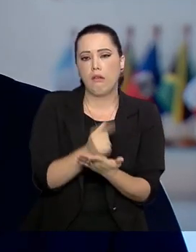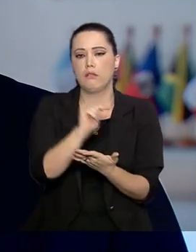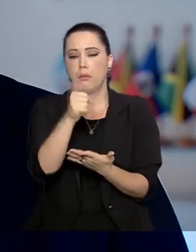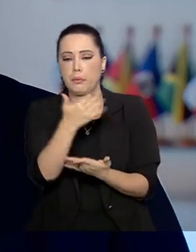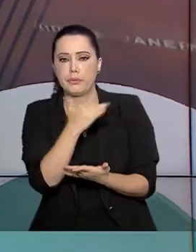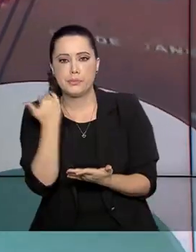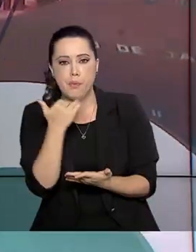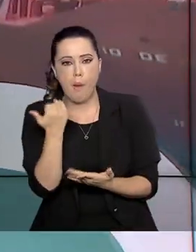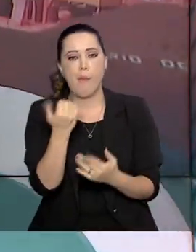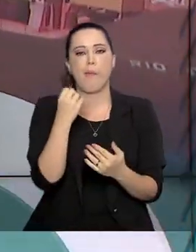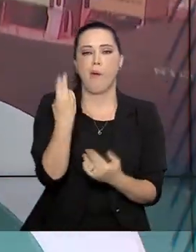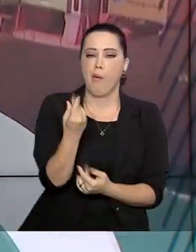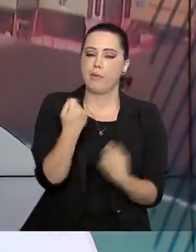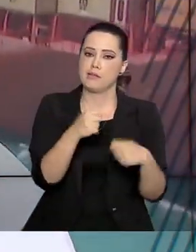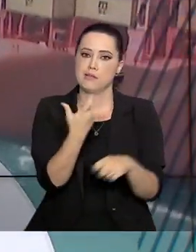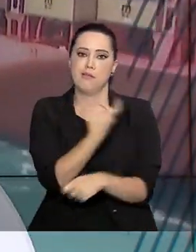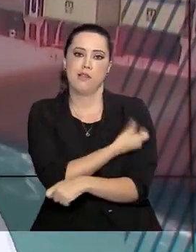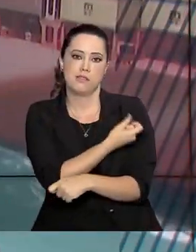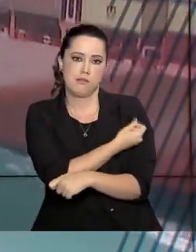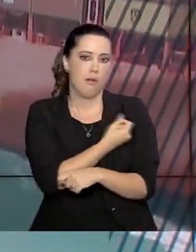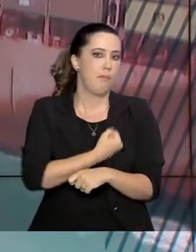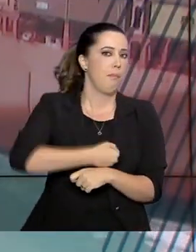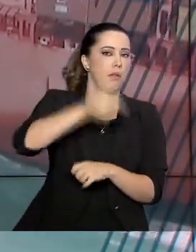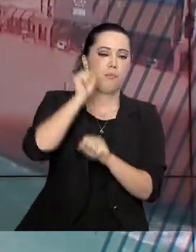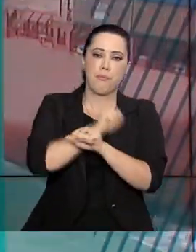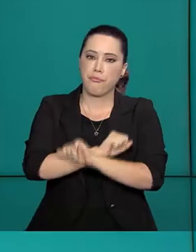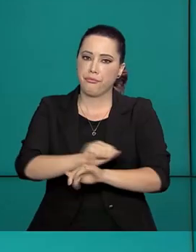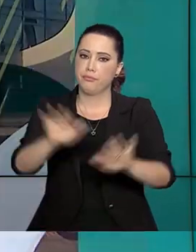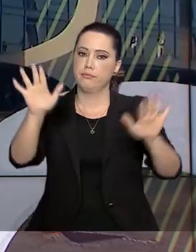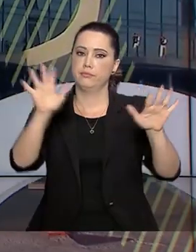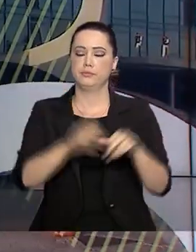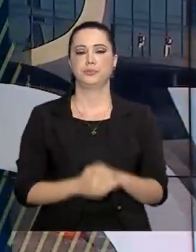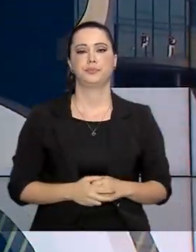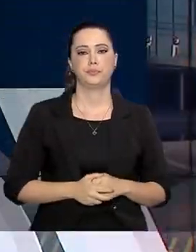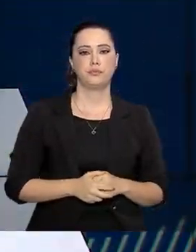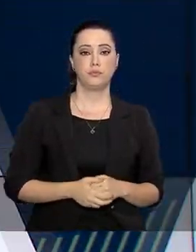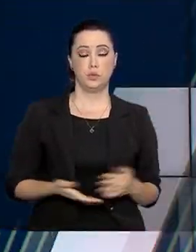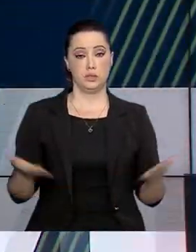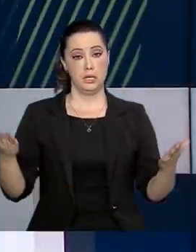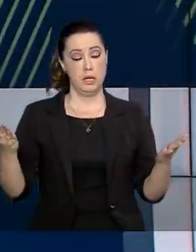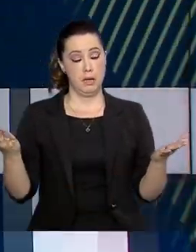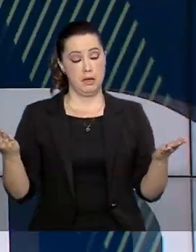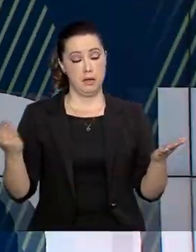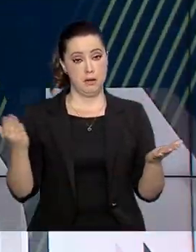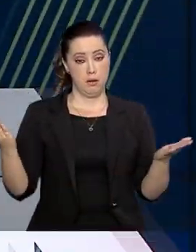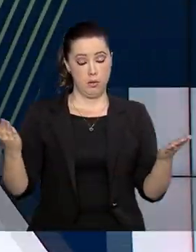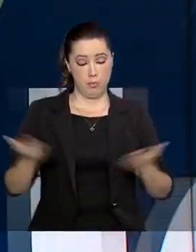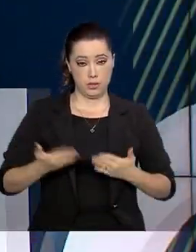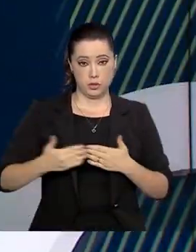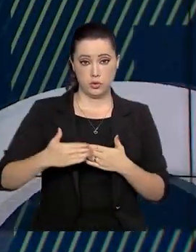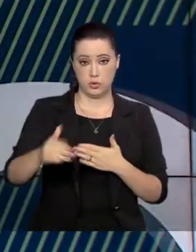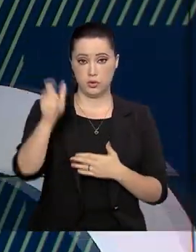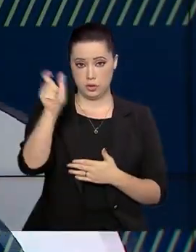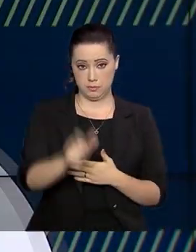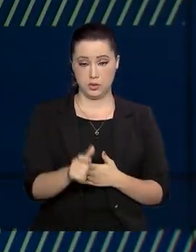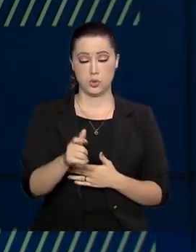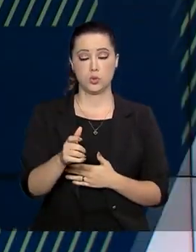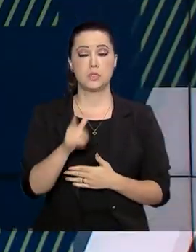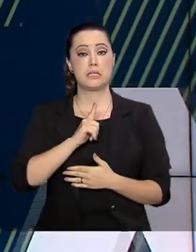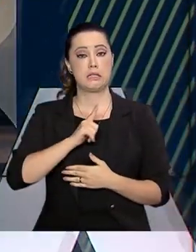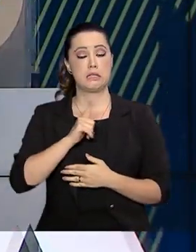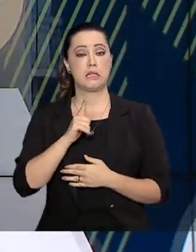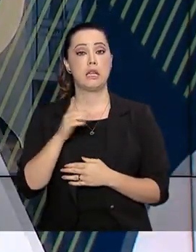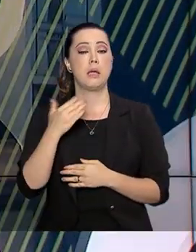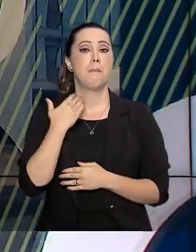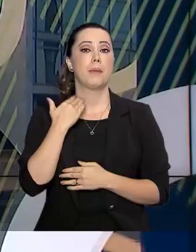desnecessariamente. A partir de hoje, os trabalhadores com conta poupança na Caixa Econômica Federal que não quiserem o